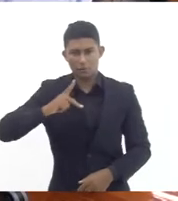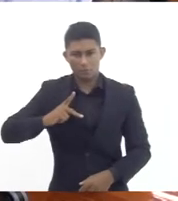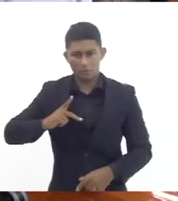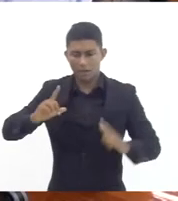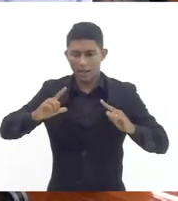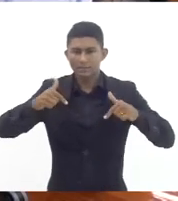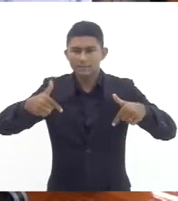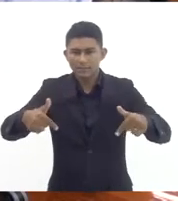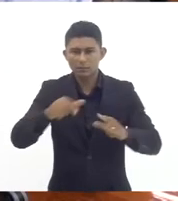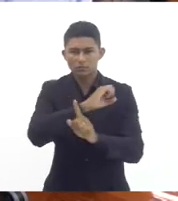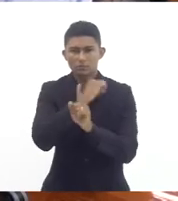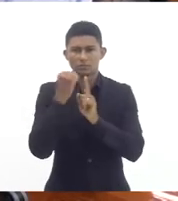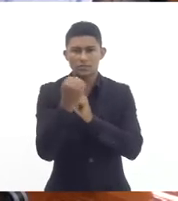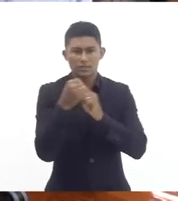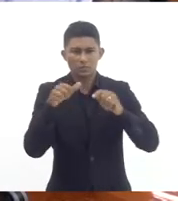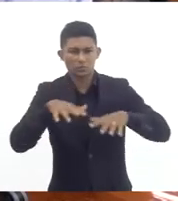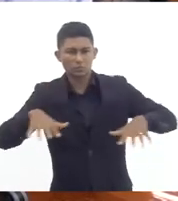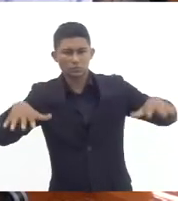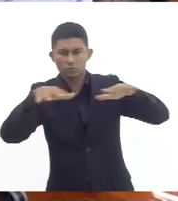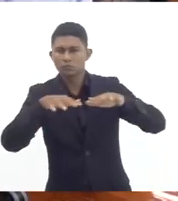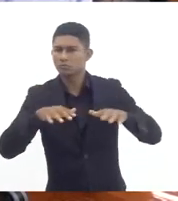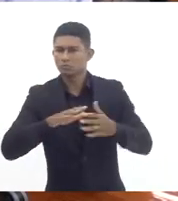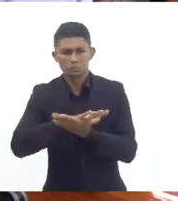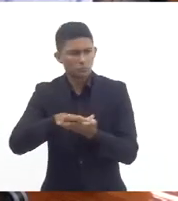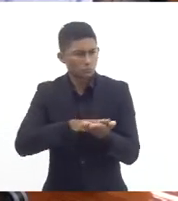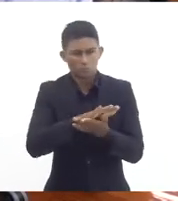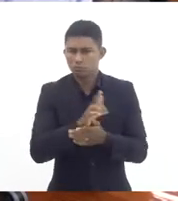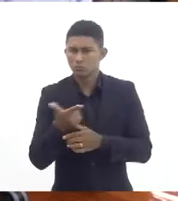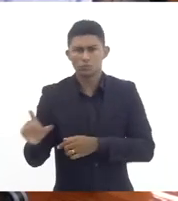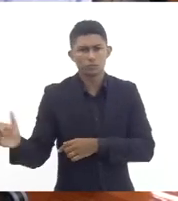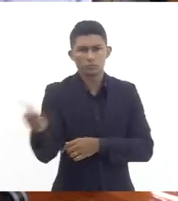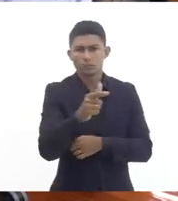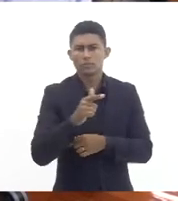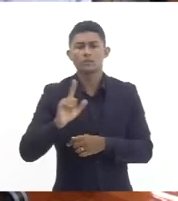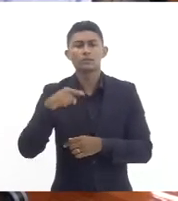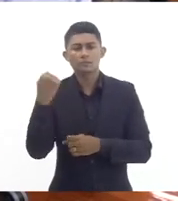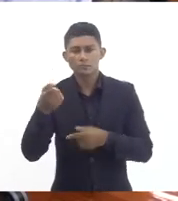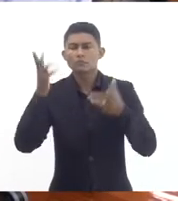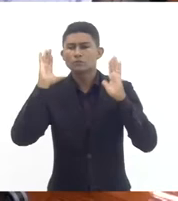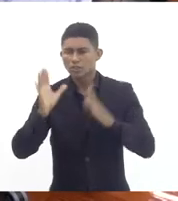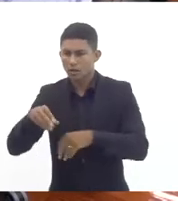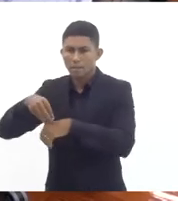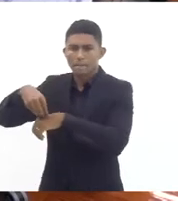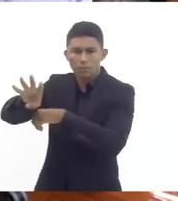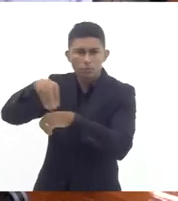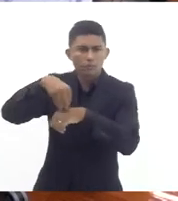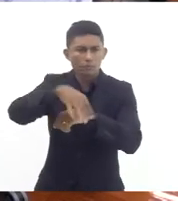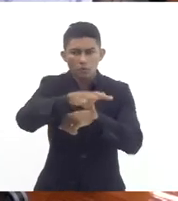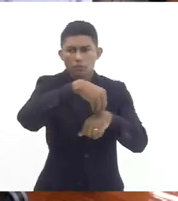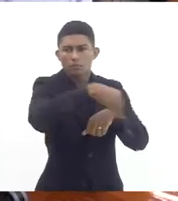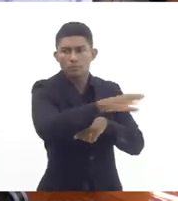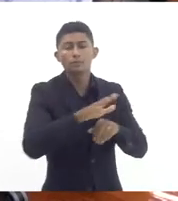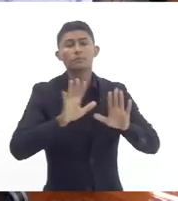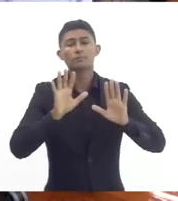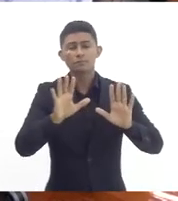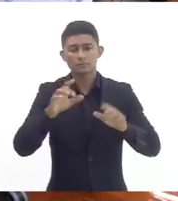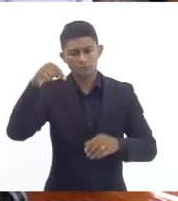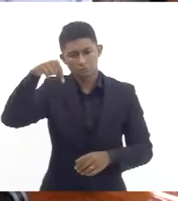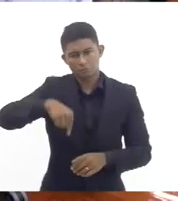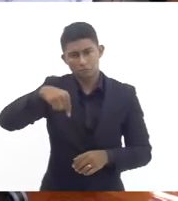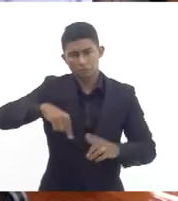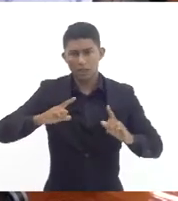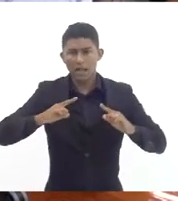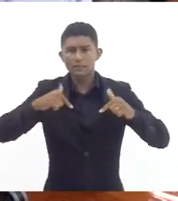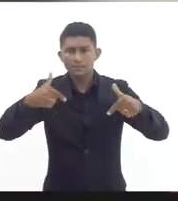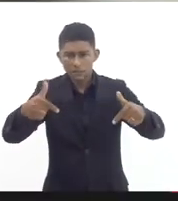ajuizada estamos trabalhando nisso colhendo dados fizemos recomendações mas não não temos ainda nenhuma ação